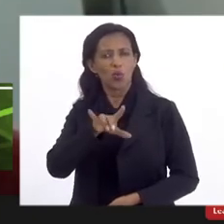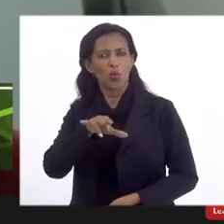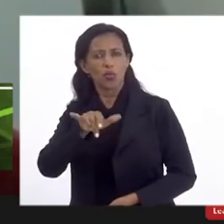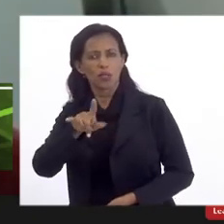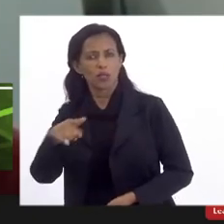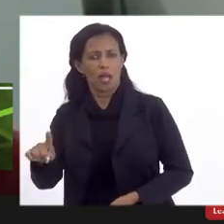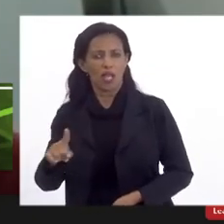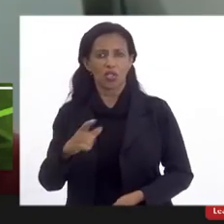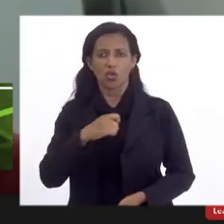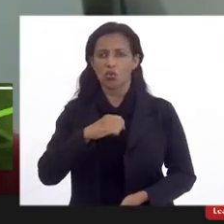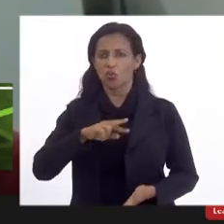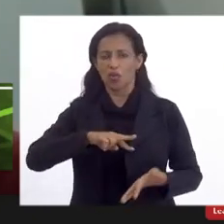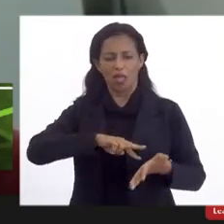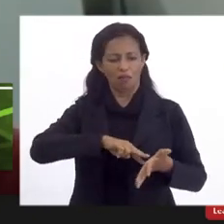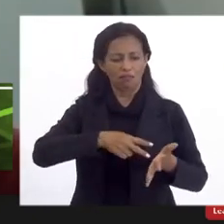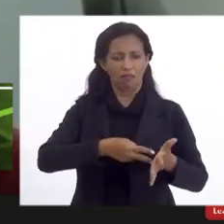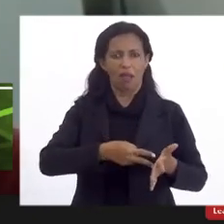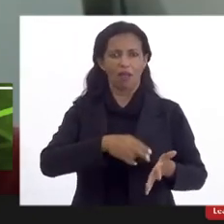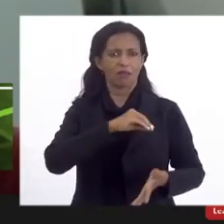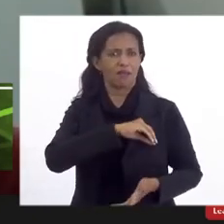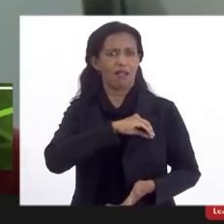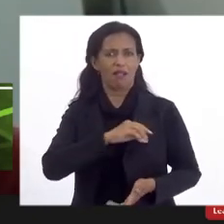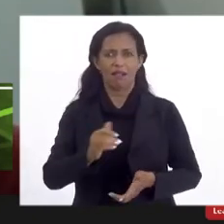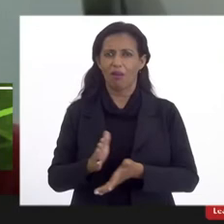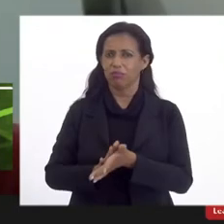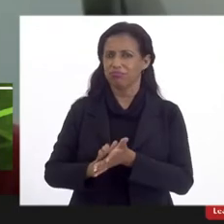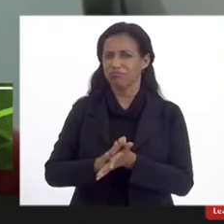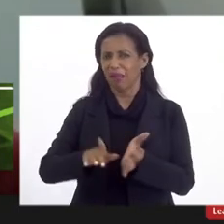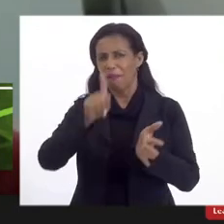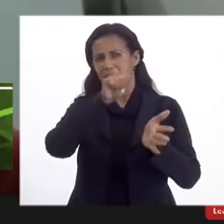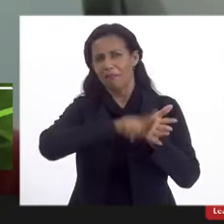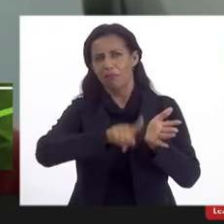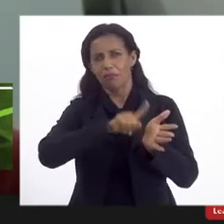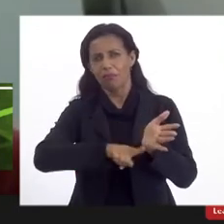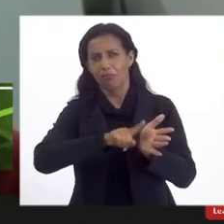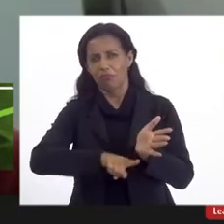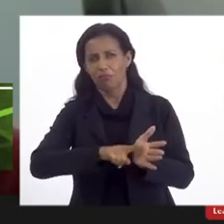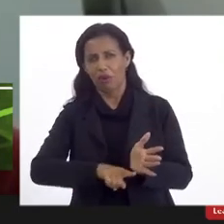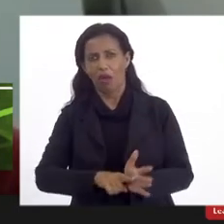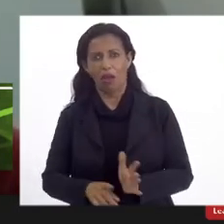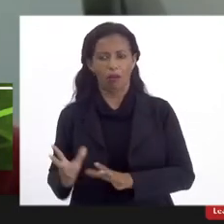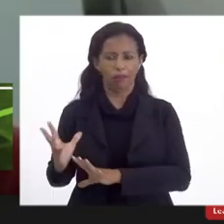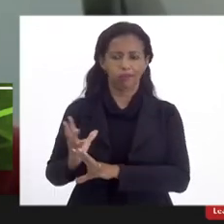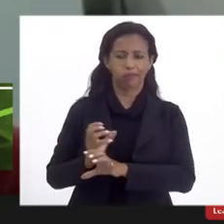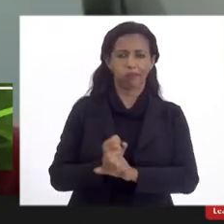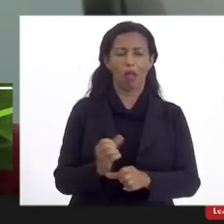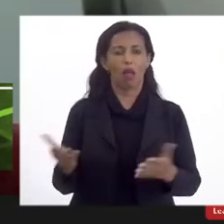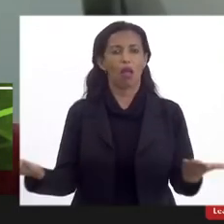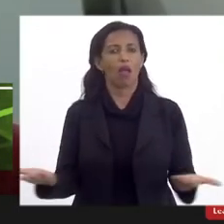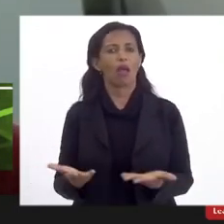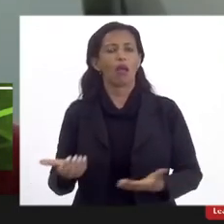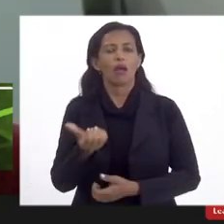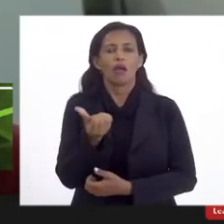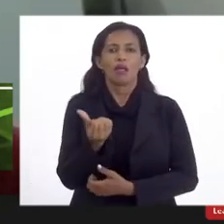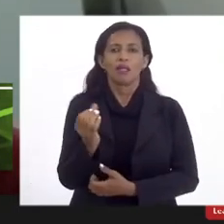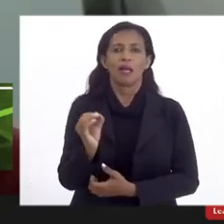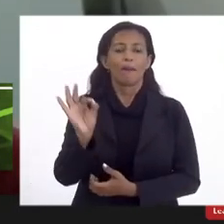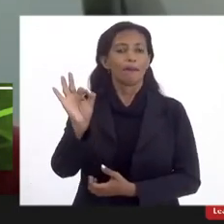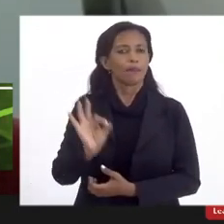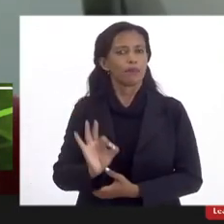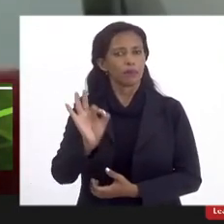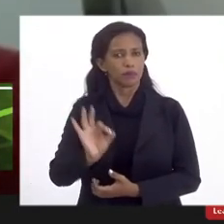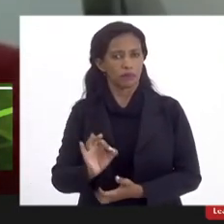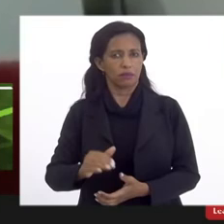reajuste salarial, temos uma perda inflacionária acumulada hoje na ordem de 60%.